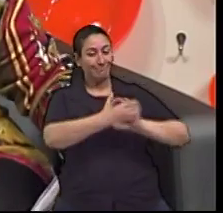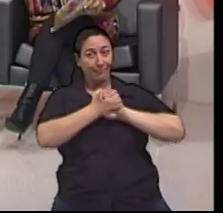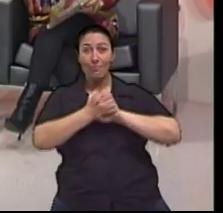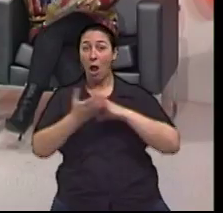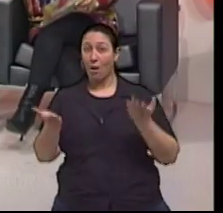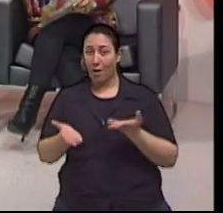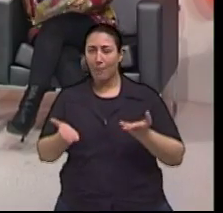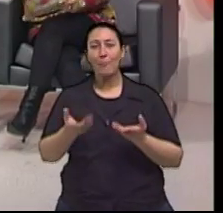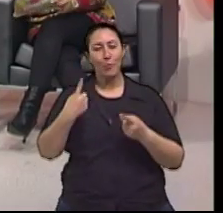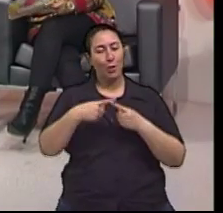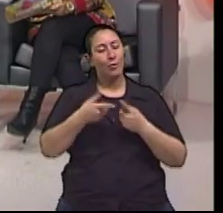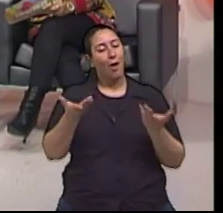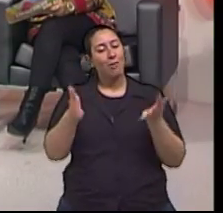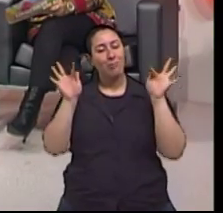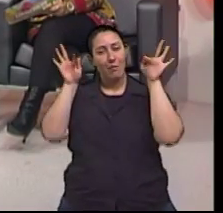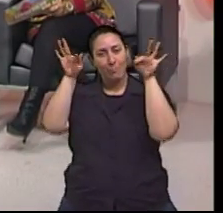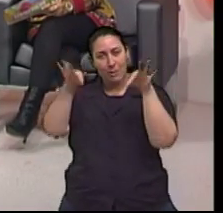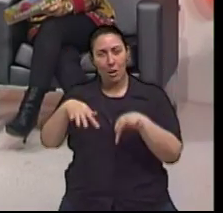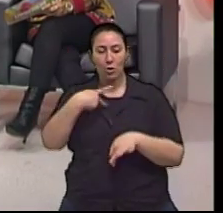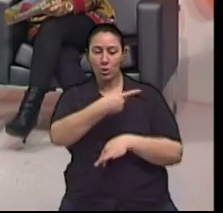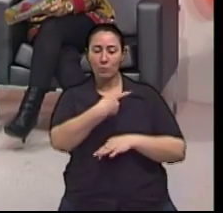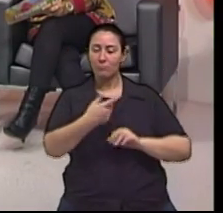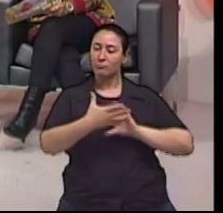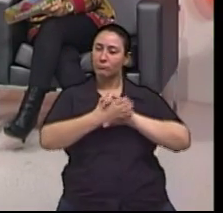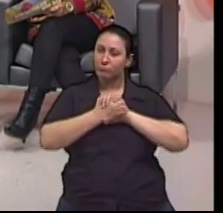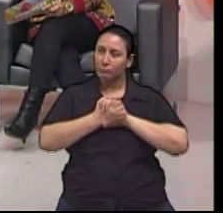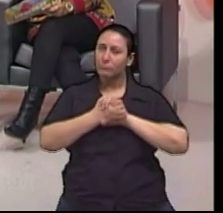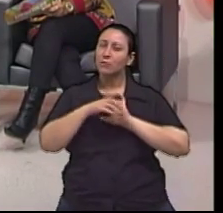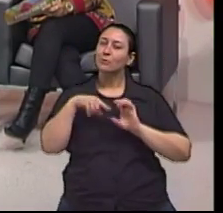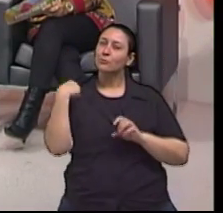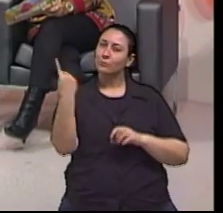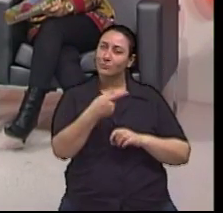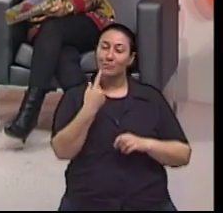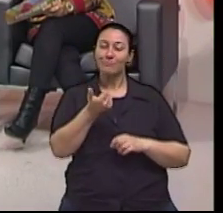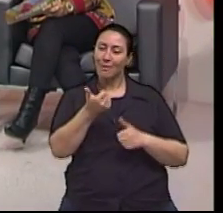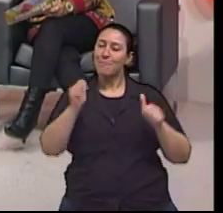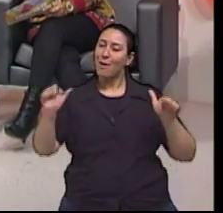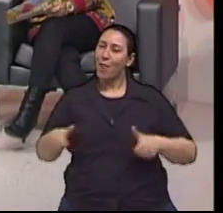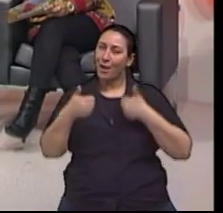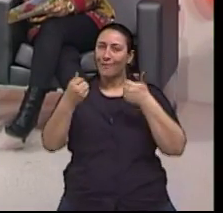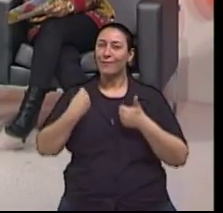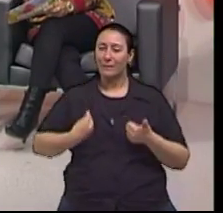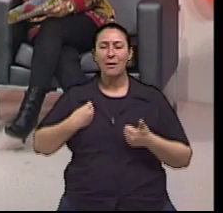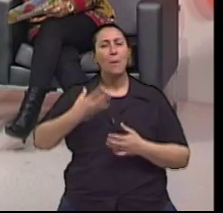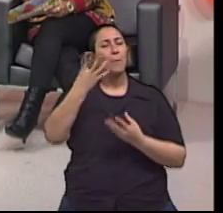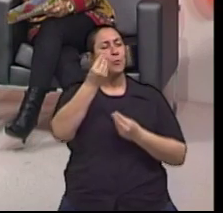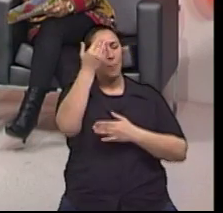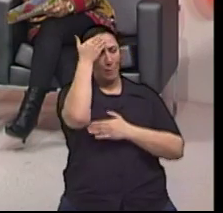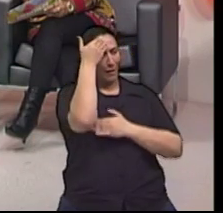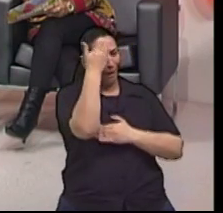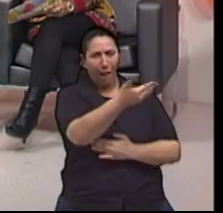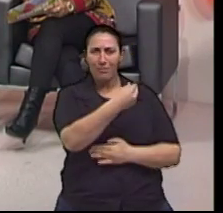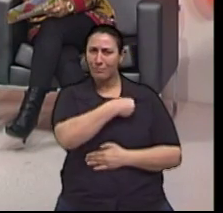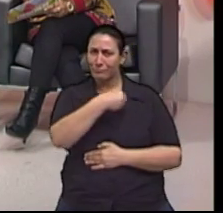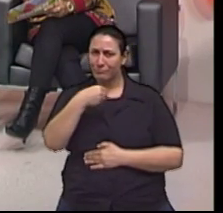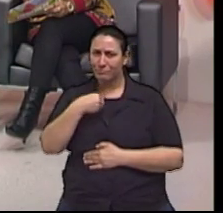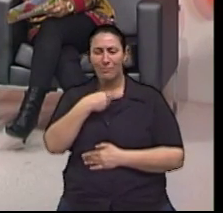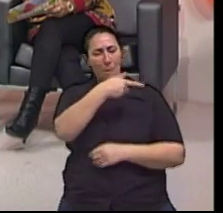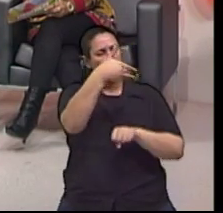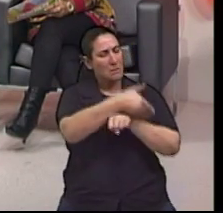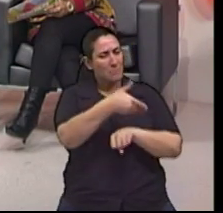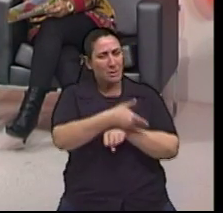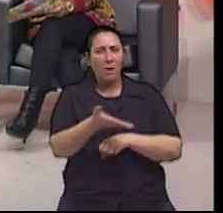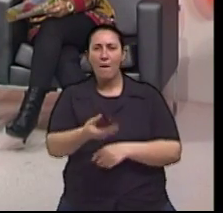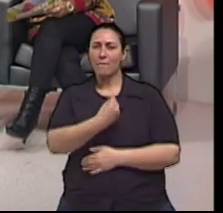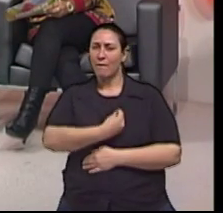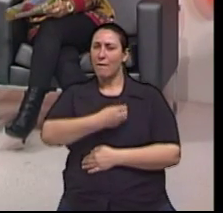esquerda, porque a gente terminando aqui de mãos dadas, assim que a gente vai conseguir um mundo melhor, né? Muito obrigada pela sua participação no programa